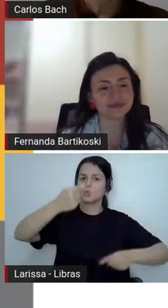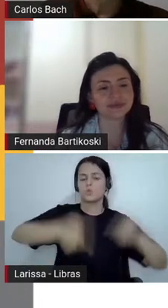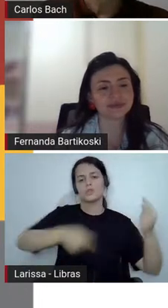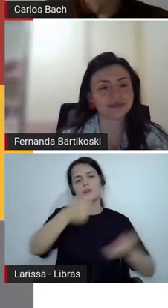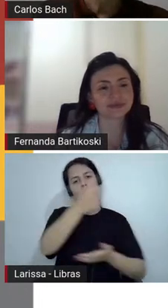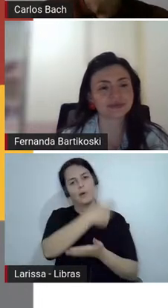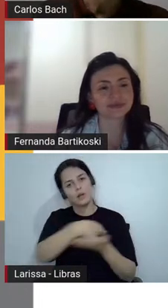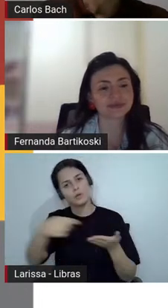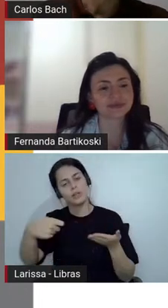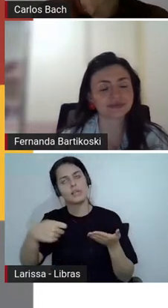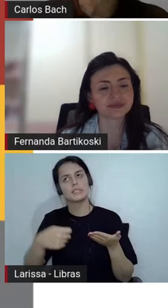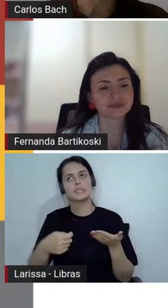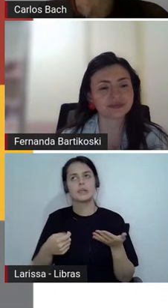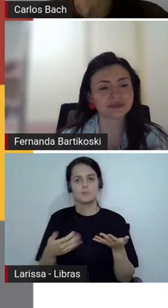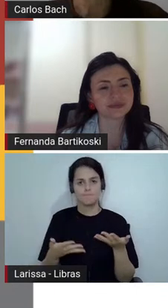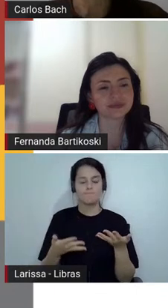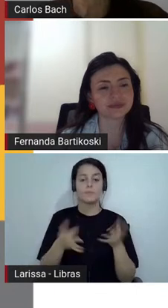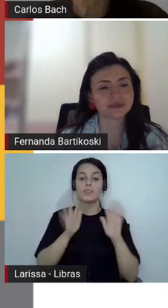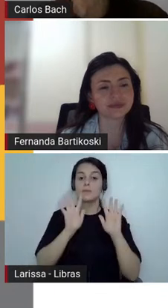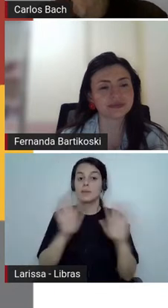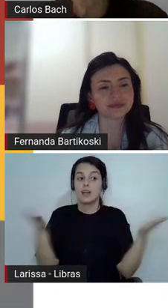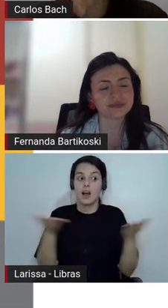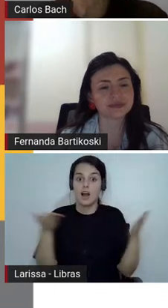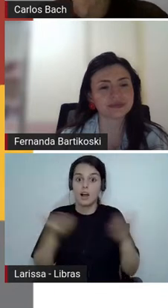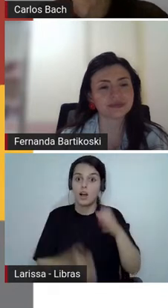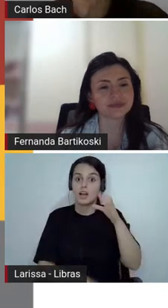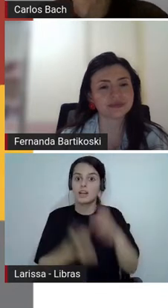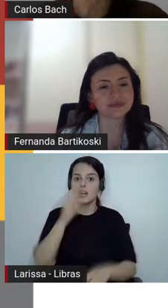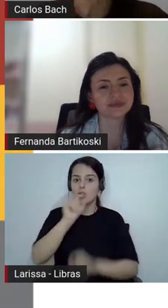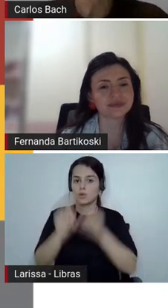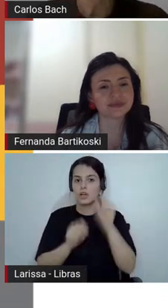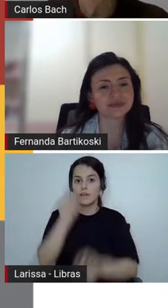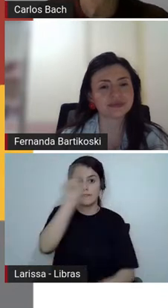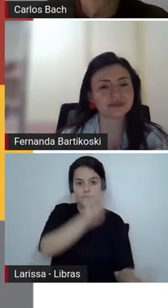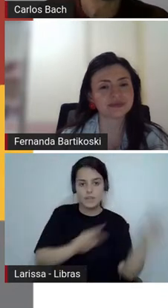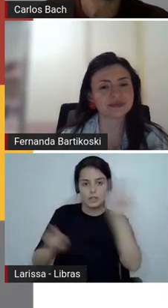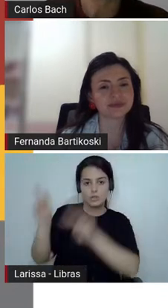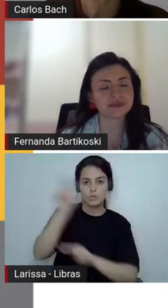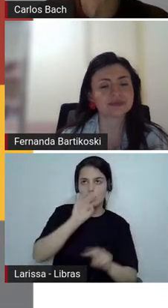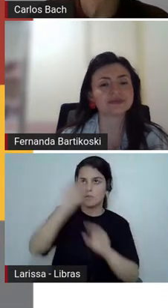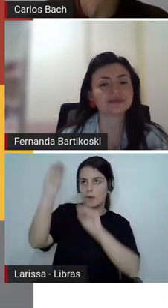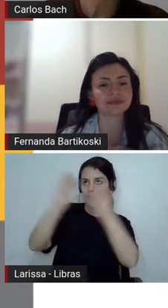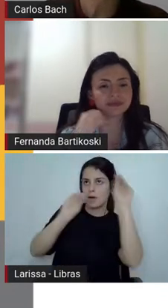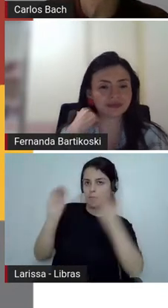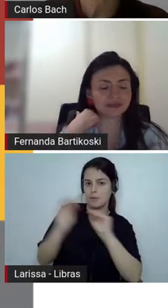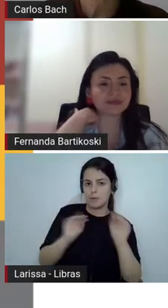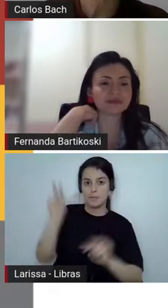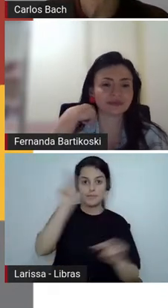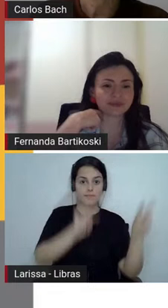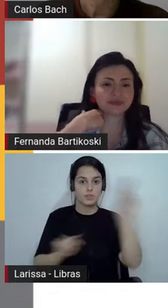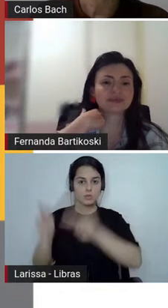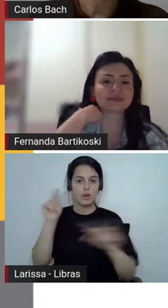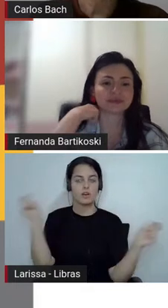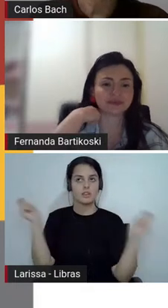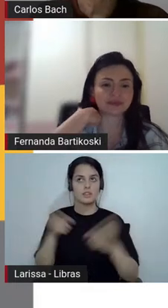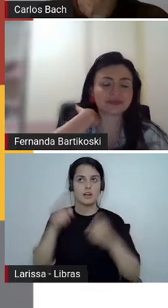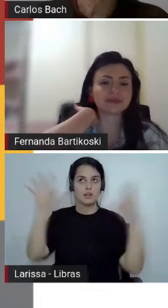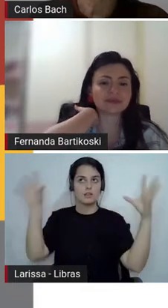então que tal criarmos um esquema visual como forma de sintetizarmos o que aprendemos